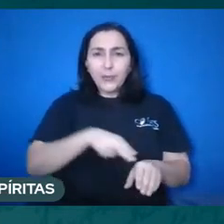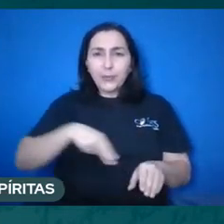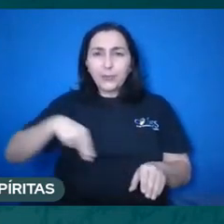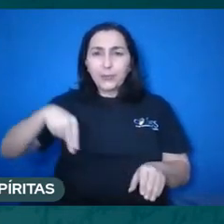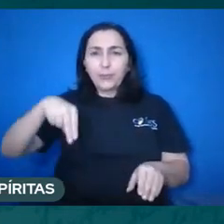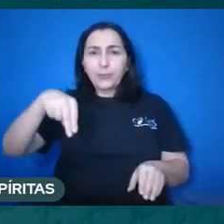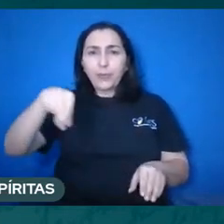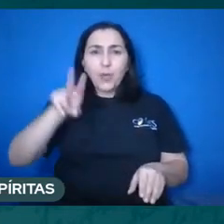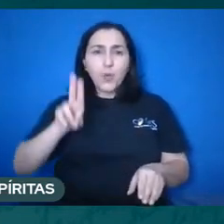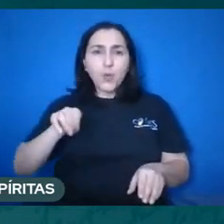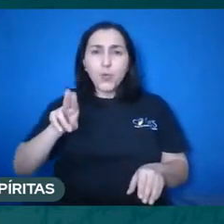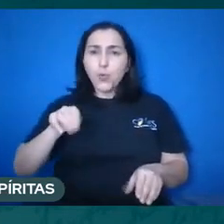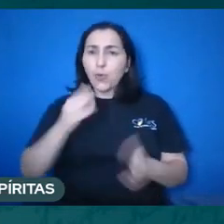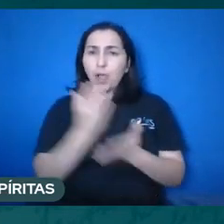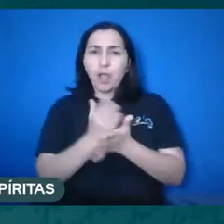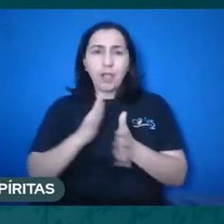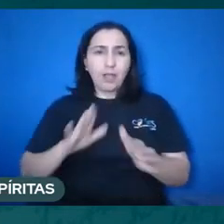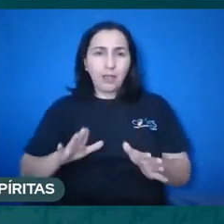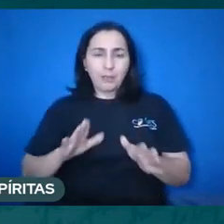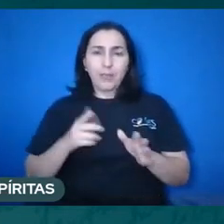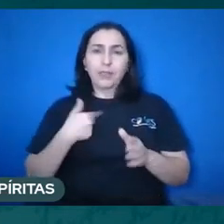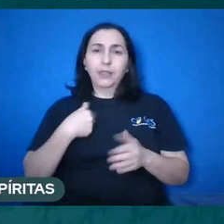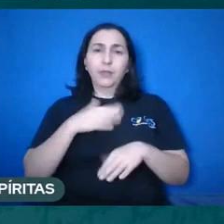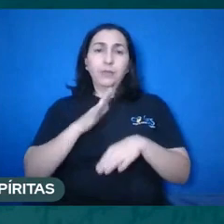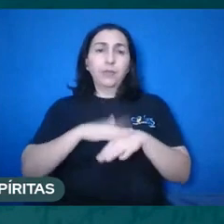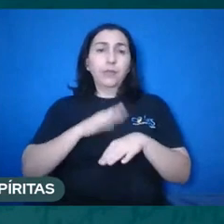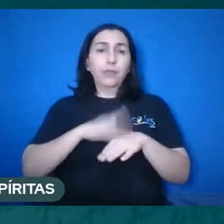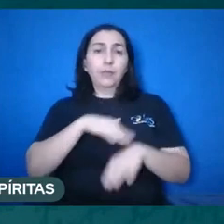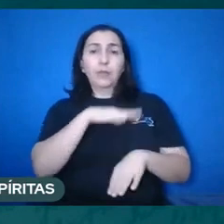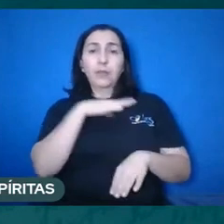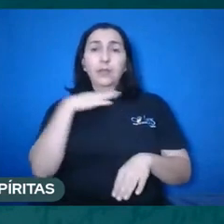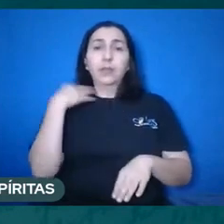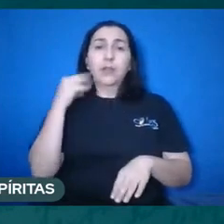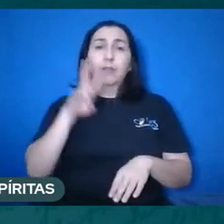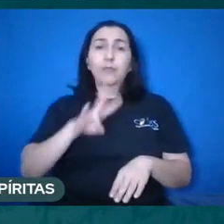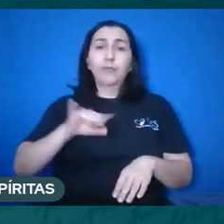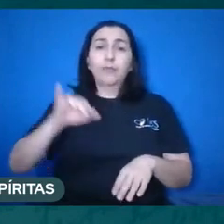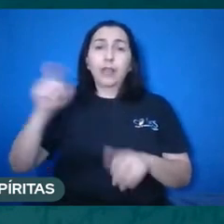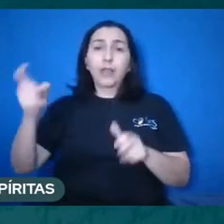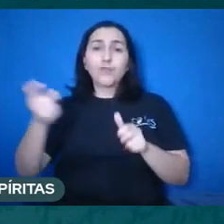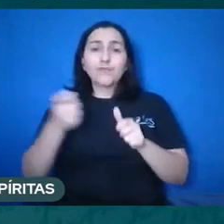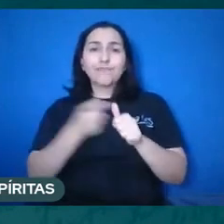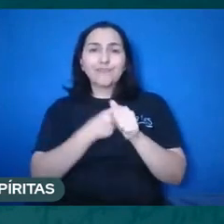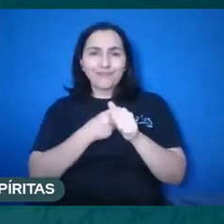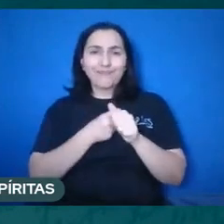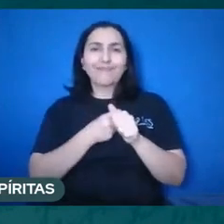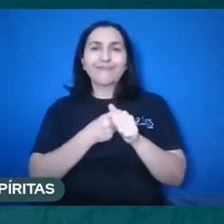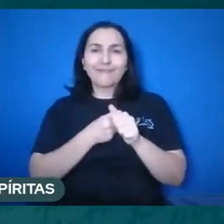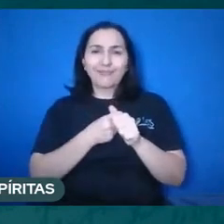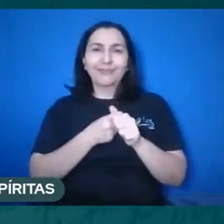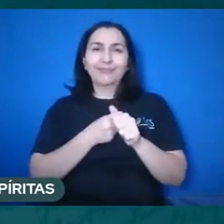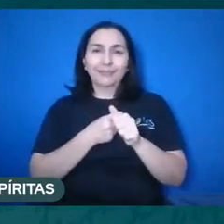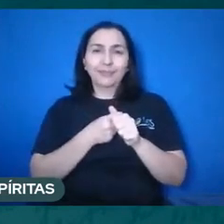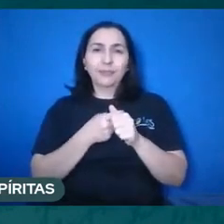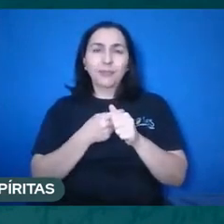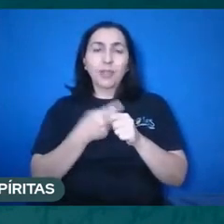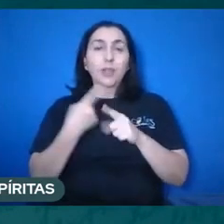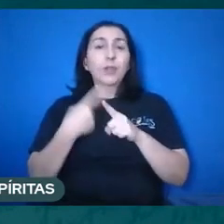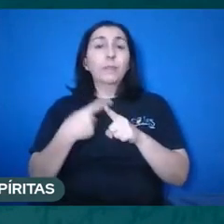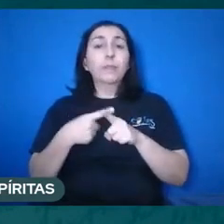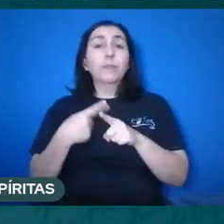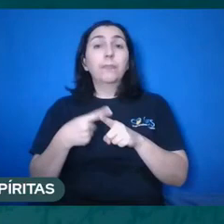diz que o suicídio é uma fuga comprometedora porque ela nos gera justamente